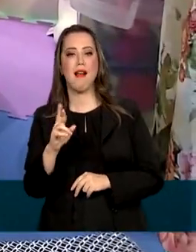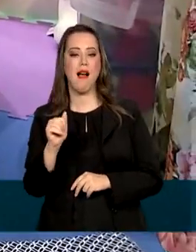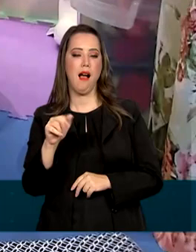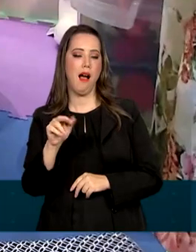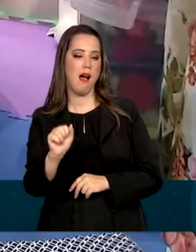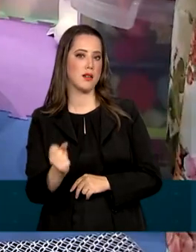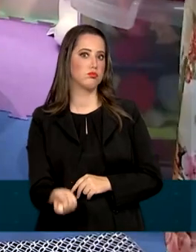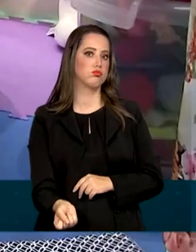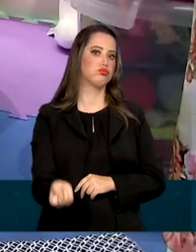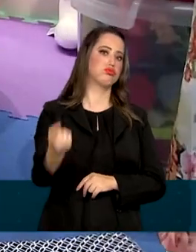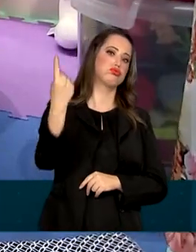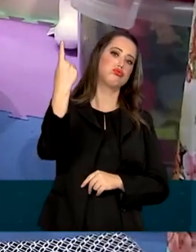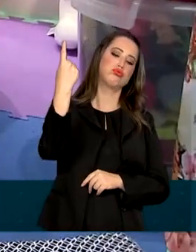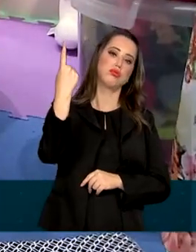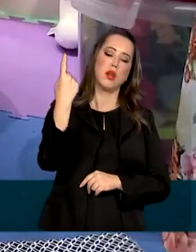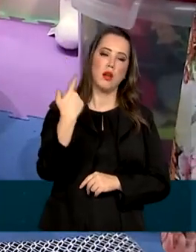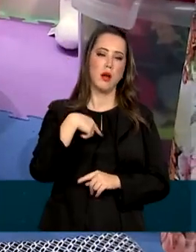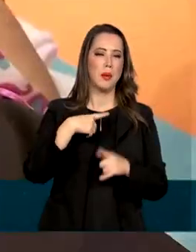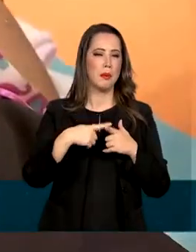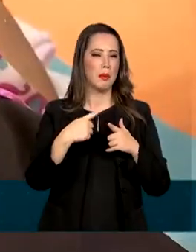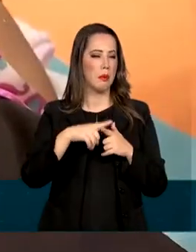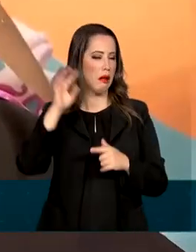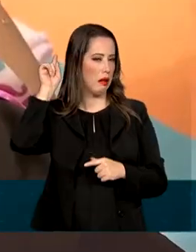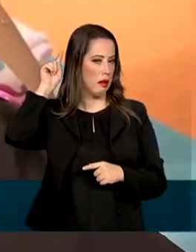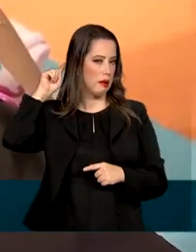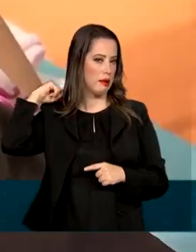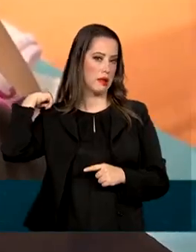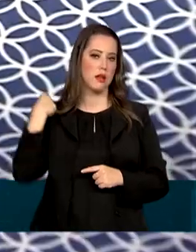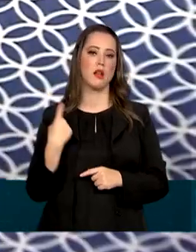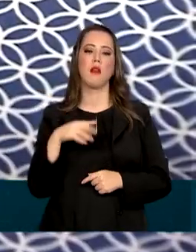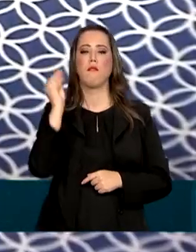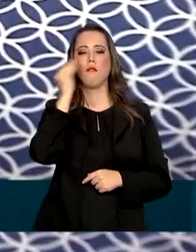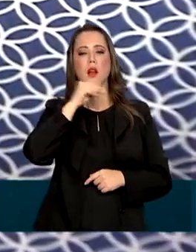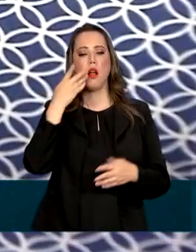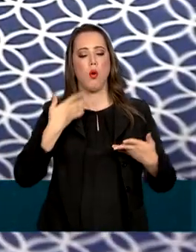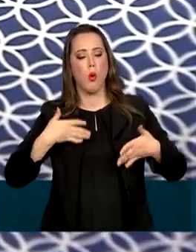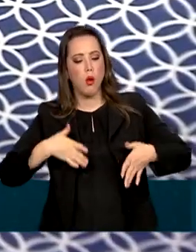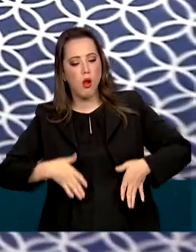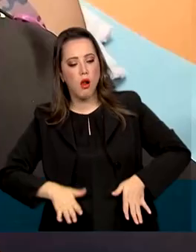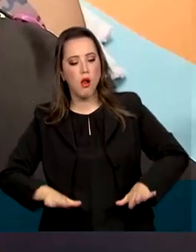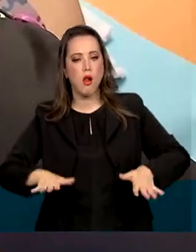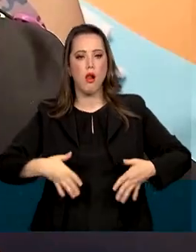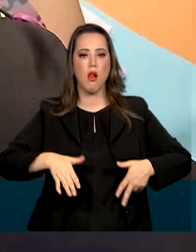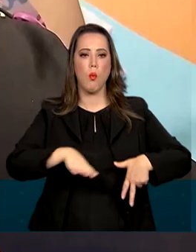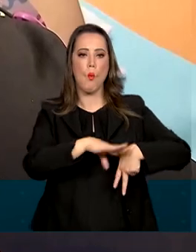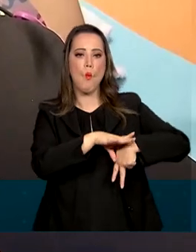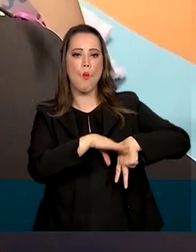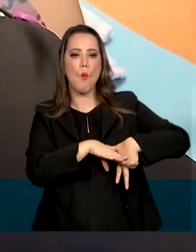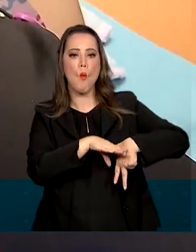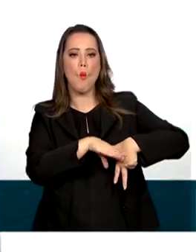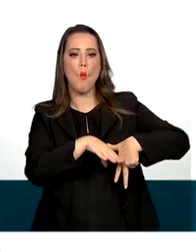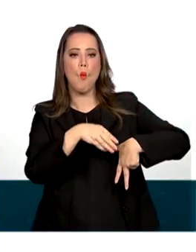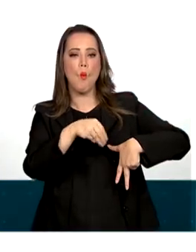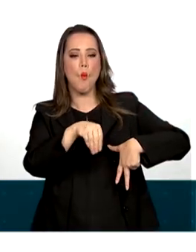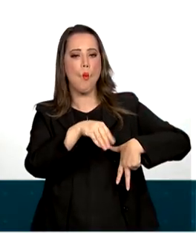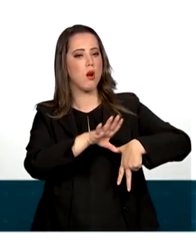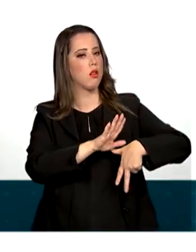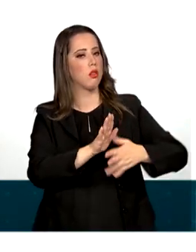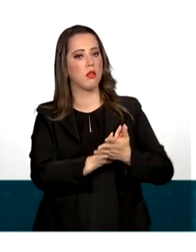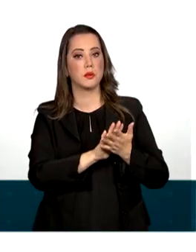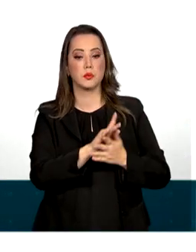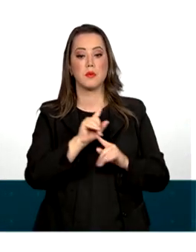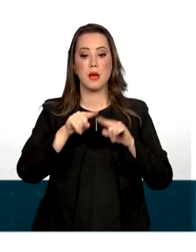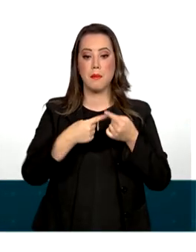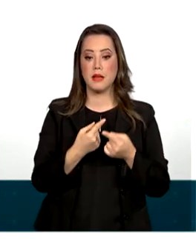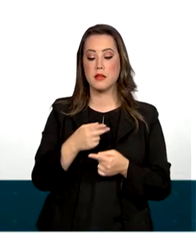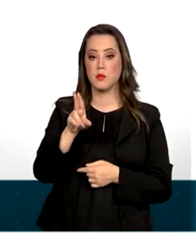espinhal e entre outras coisas provoca fraqueza, atrofia e paralisia muscular. Mas após